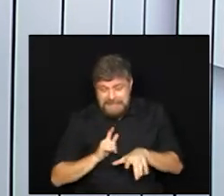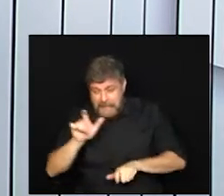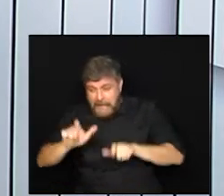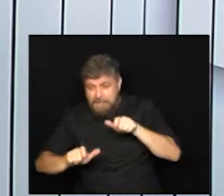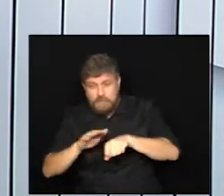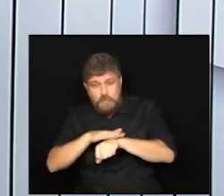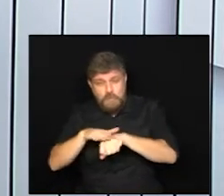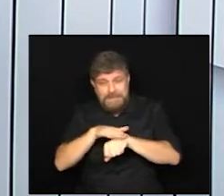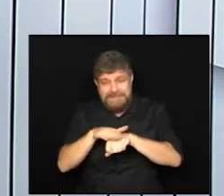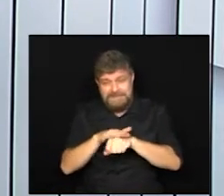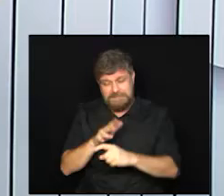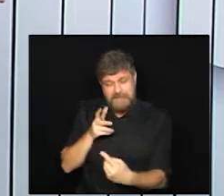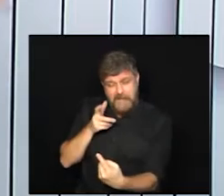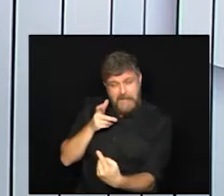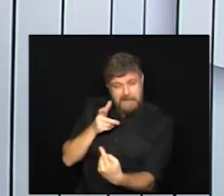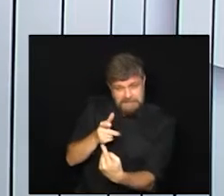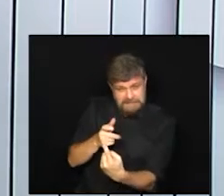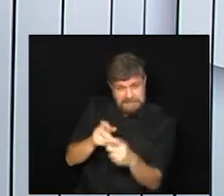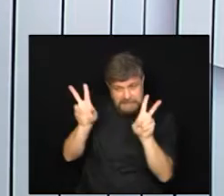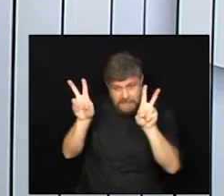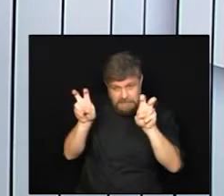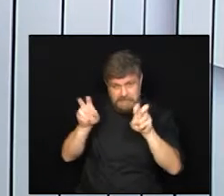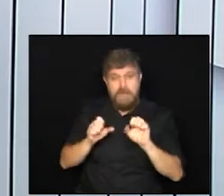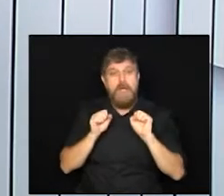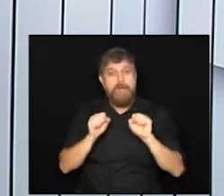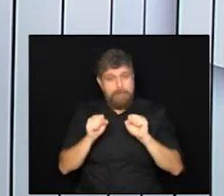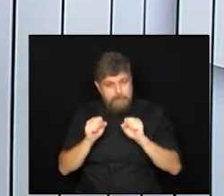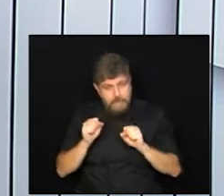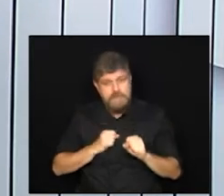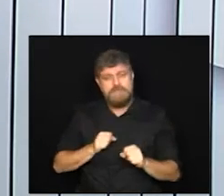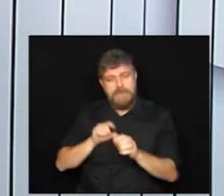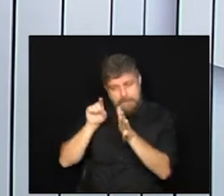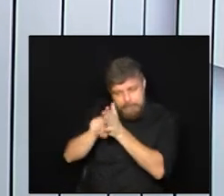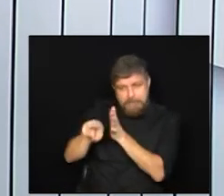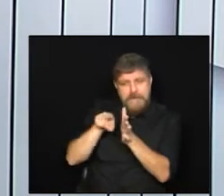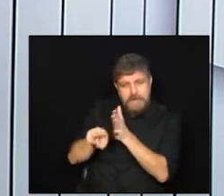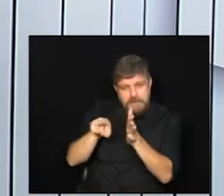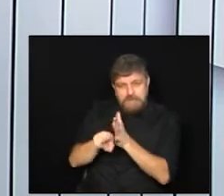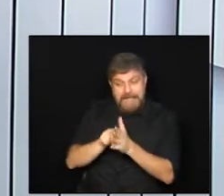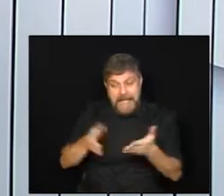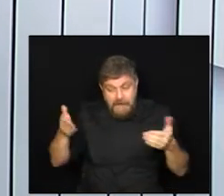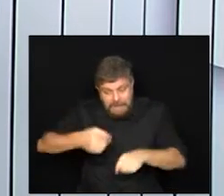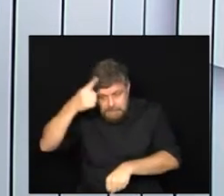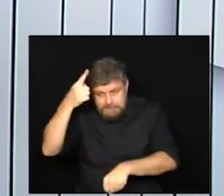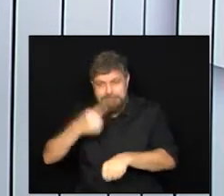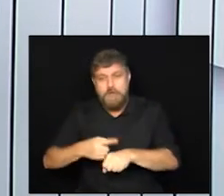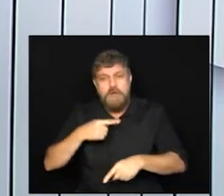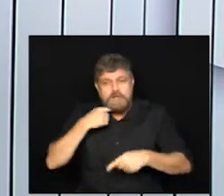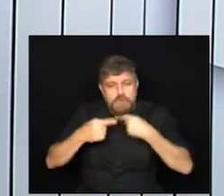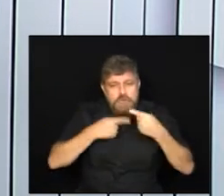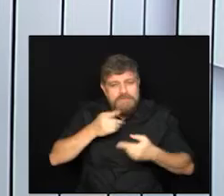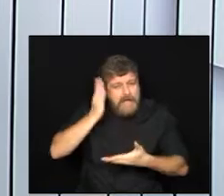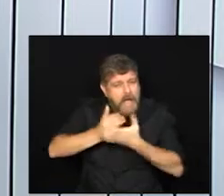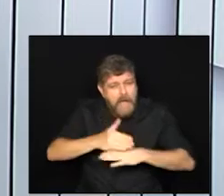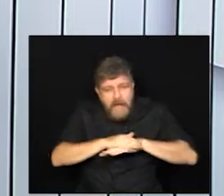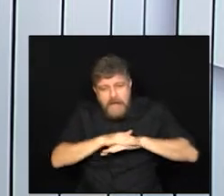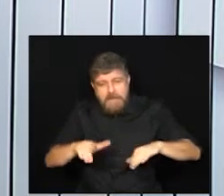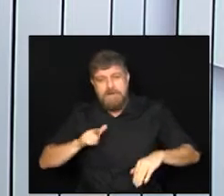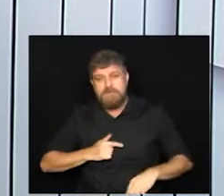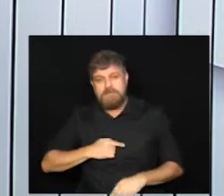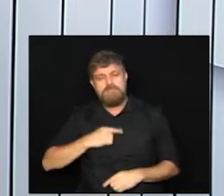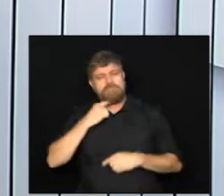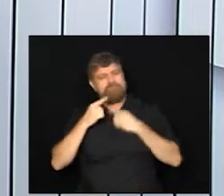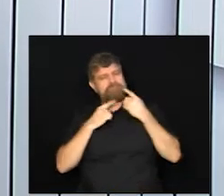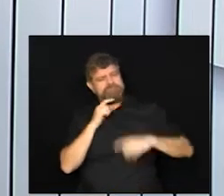comentou alguma coisa com você sobre vacina manda o seu questionamento agora é a hora de tirar a dúvida pra saber ficou em